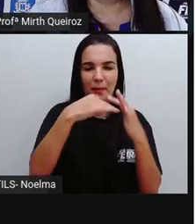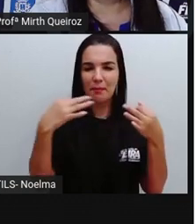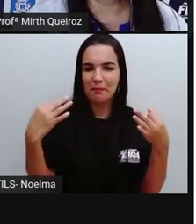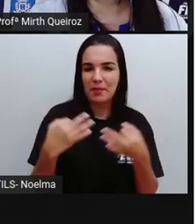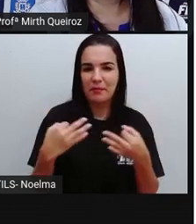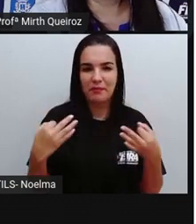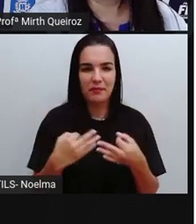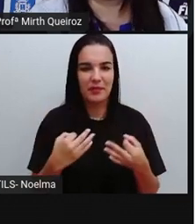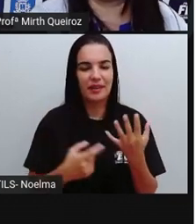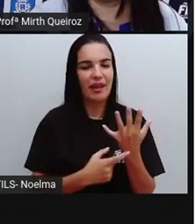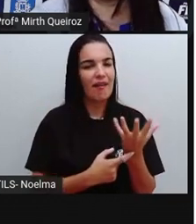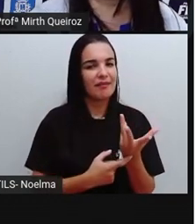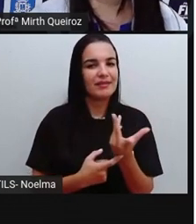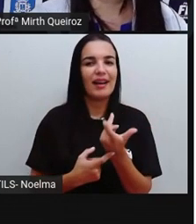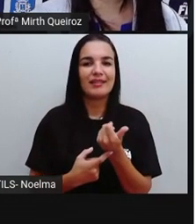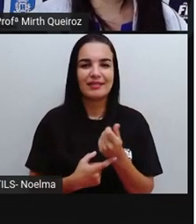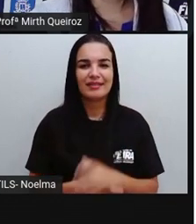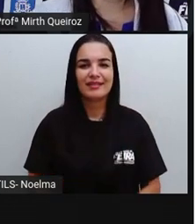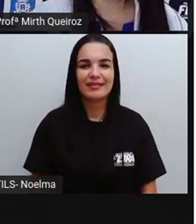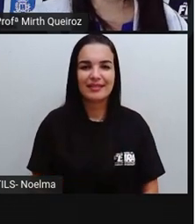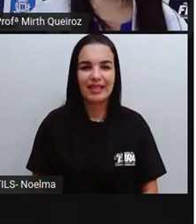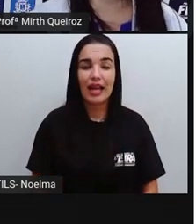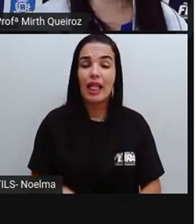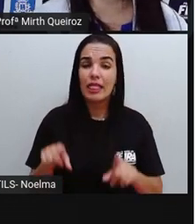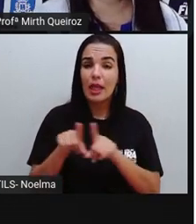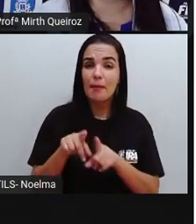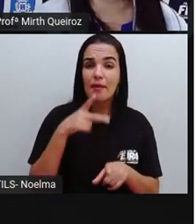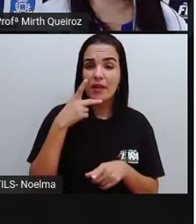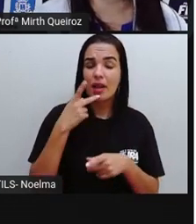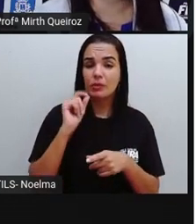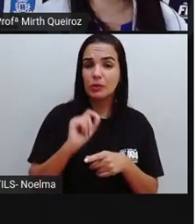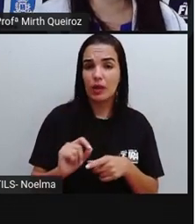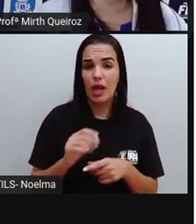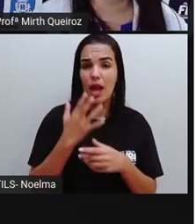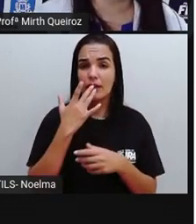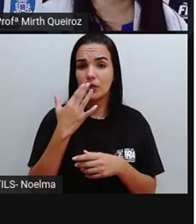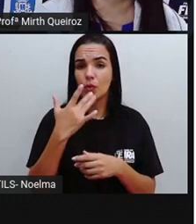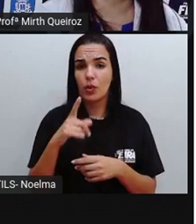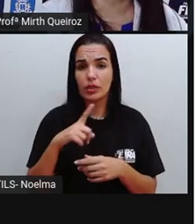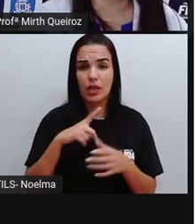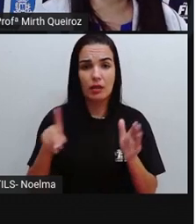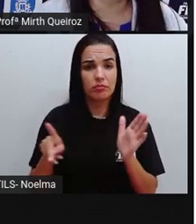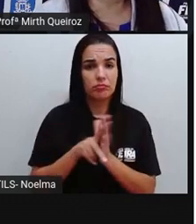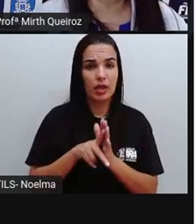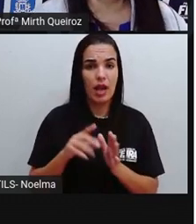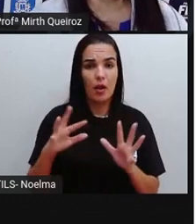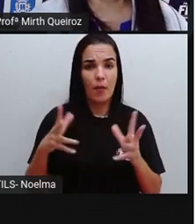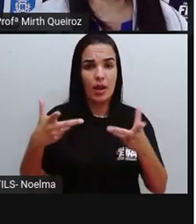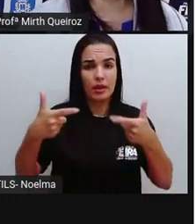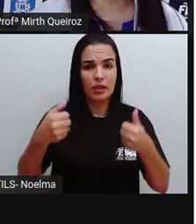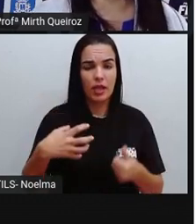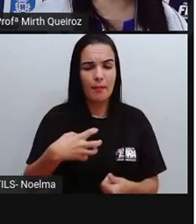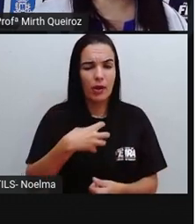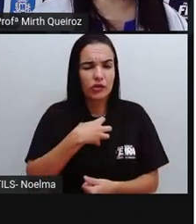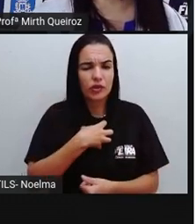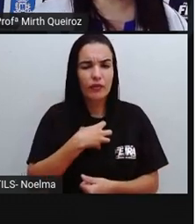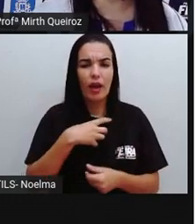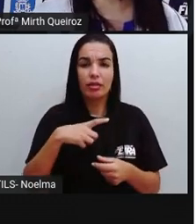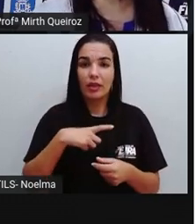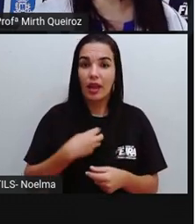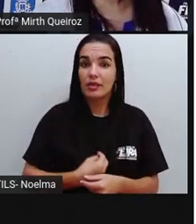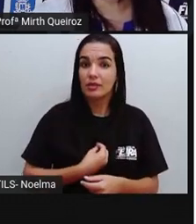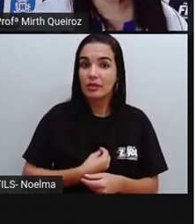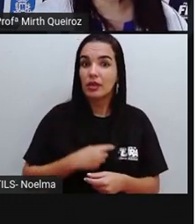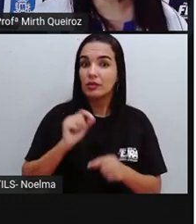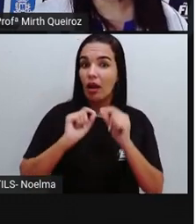artística. Dizemos que as cores, elas vão possuir qualidade emotiva. E existe uma ciência por